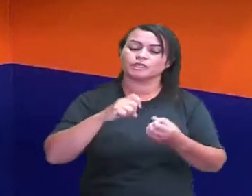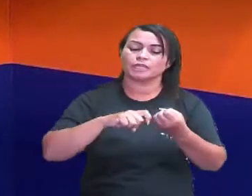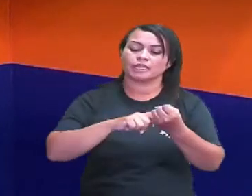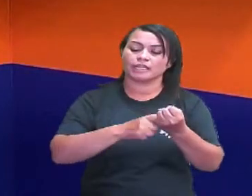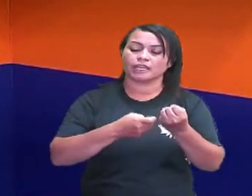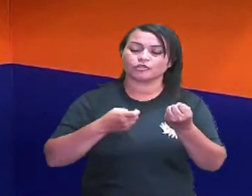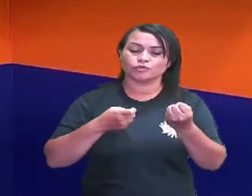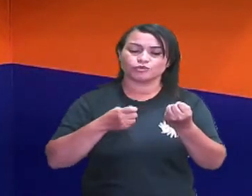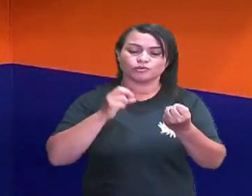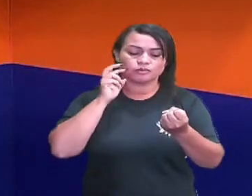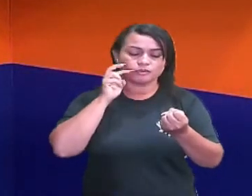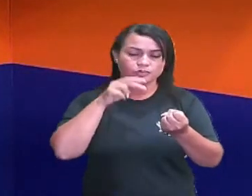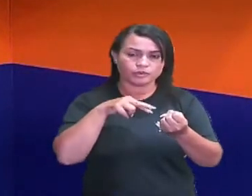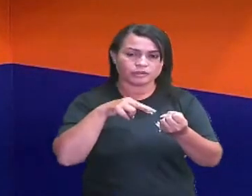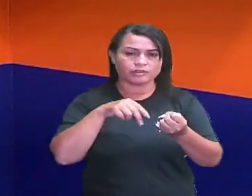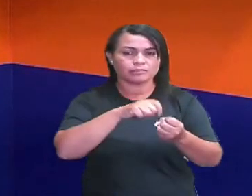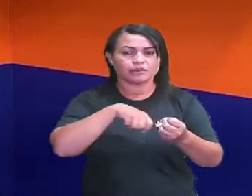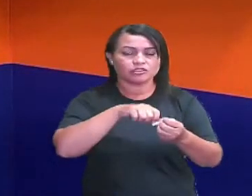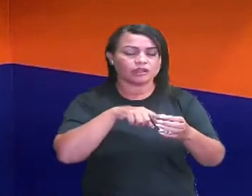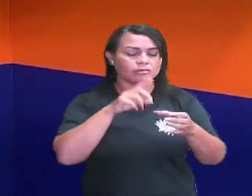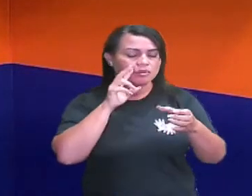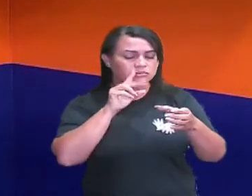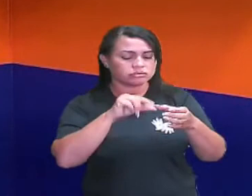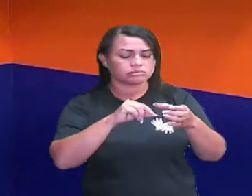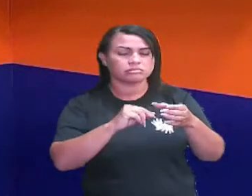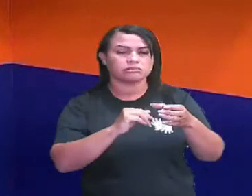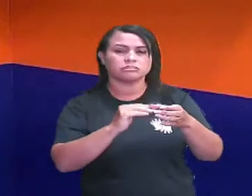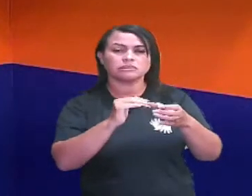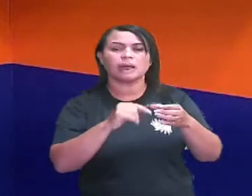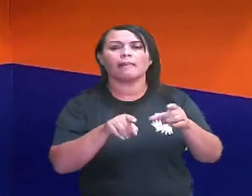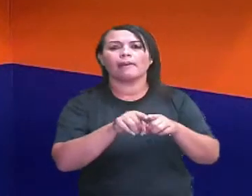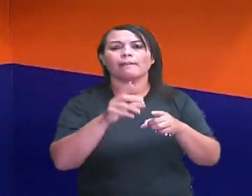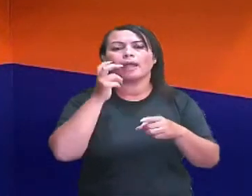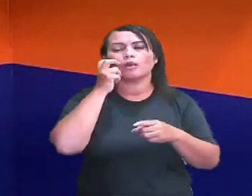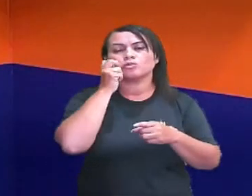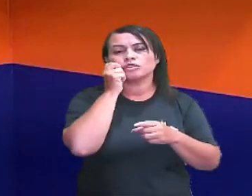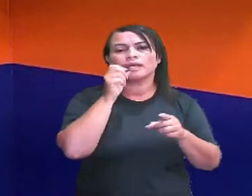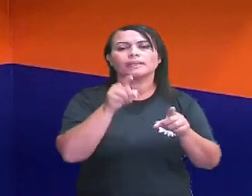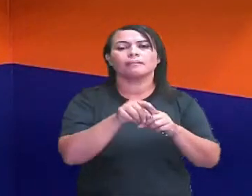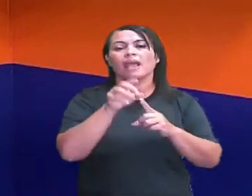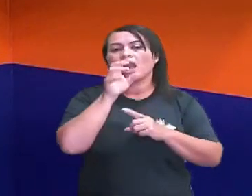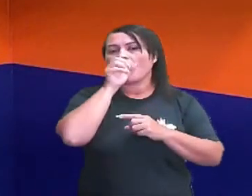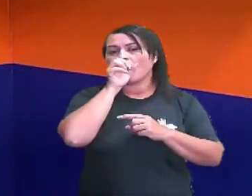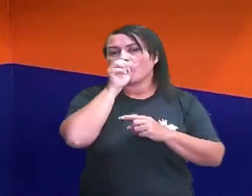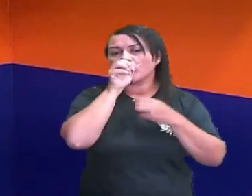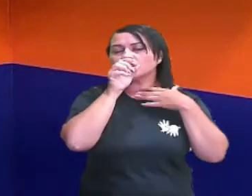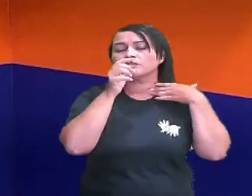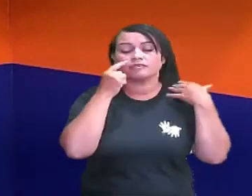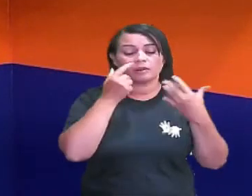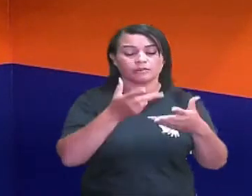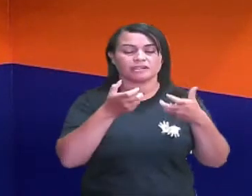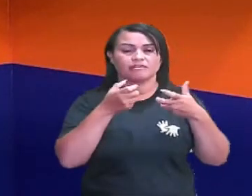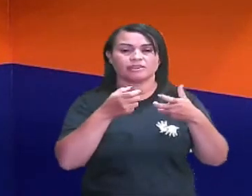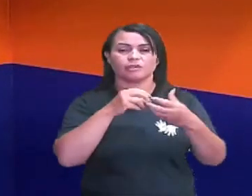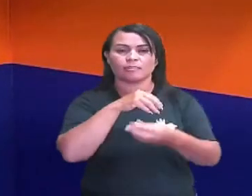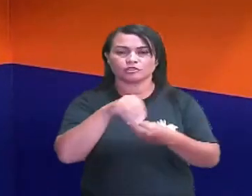alguns minutos, você vê a diferença. No suco de maracujá, no suco de laranja, você consegue observar as fases daquela mistura.